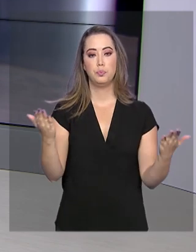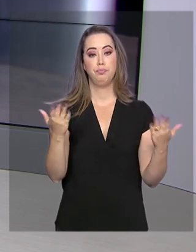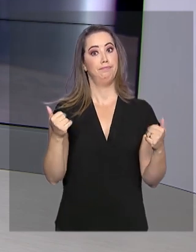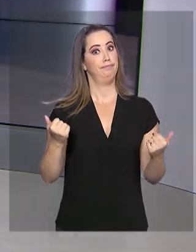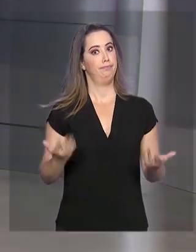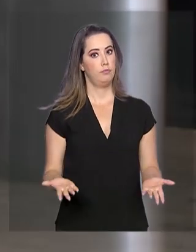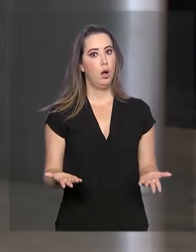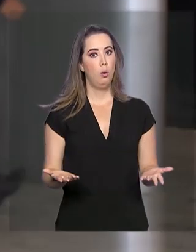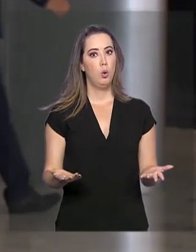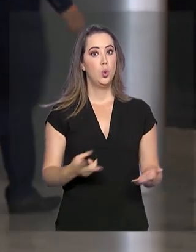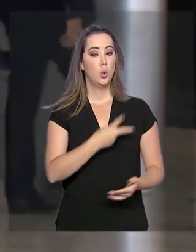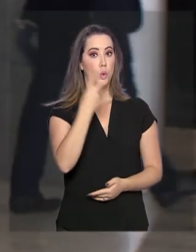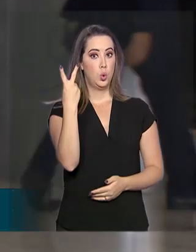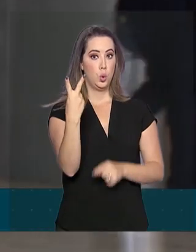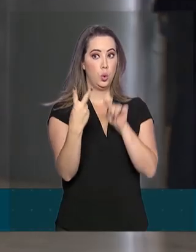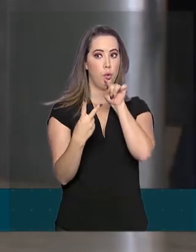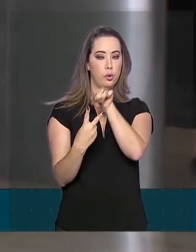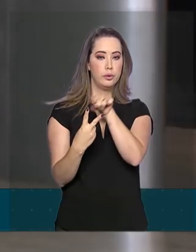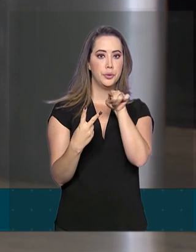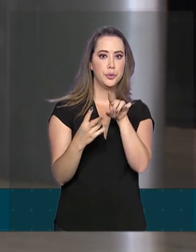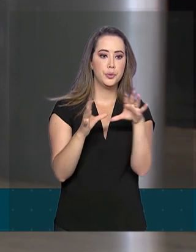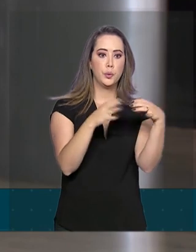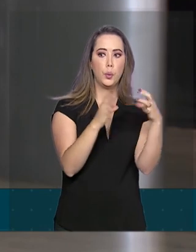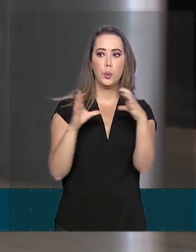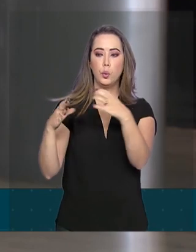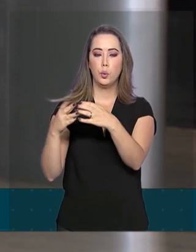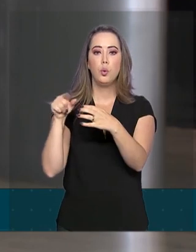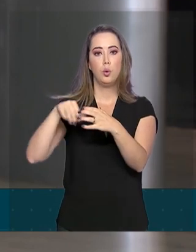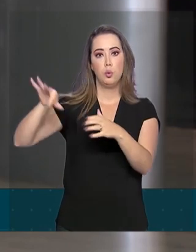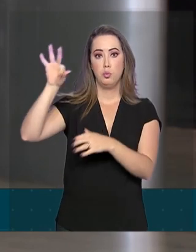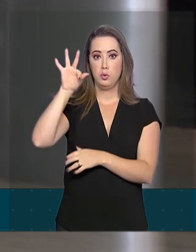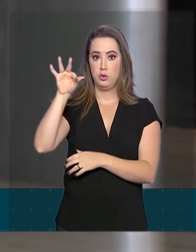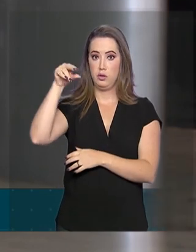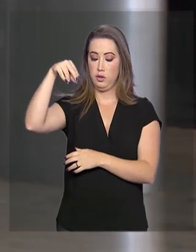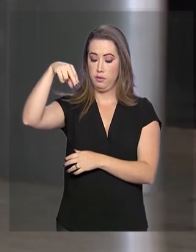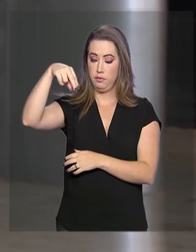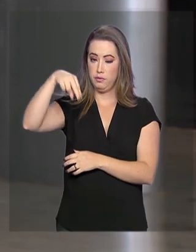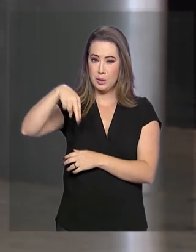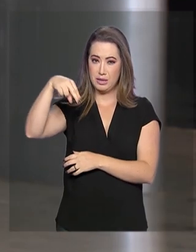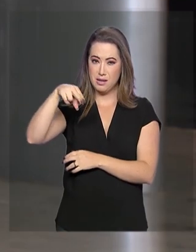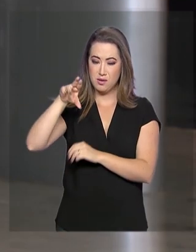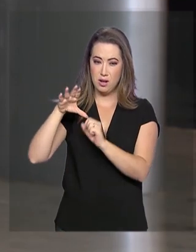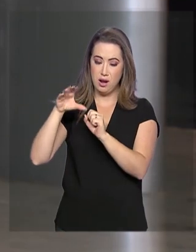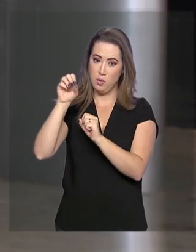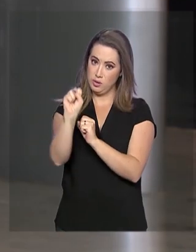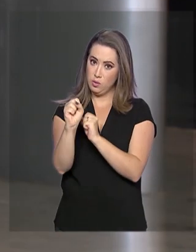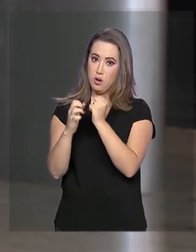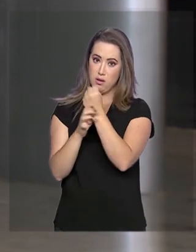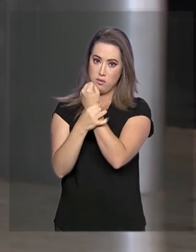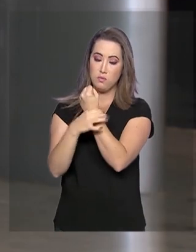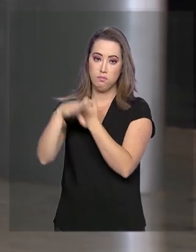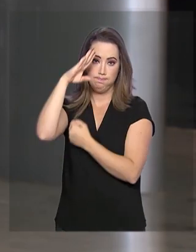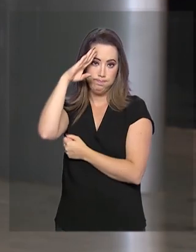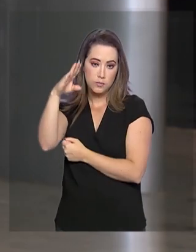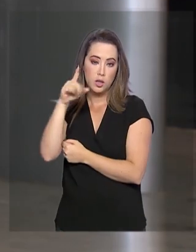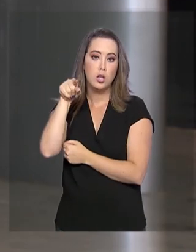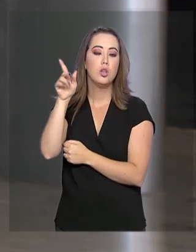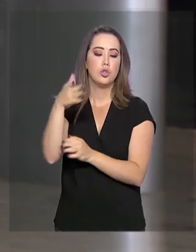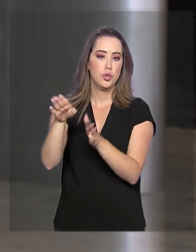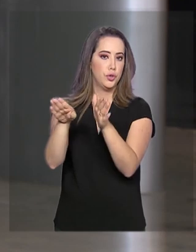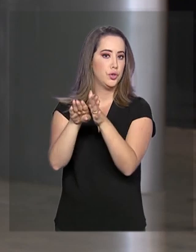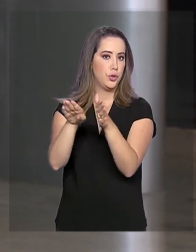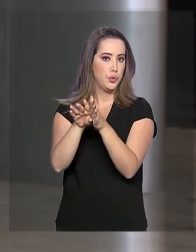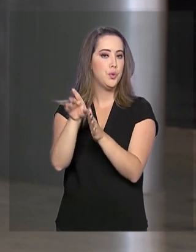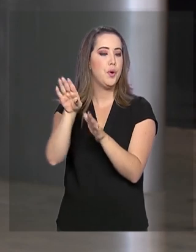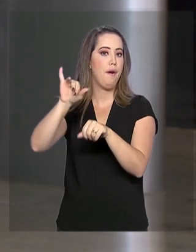todos. Pois é, duas tropas da Força Nacional de Segurança já foram enviadas para o Estado do Ceará. Uma delas já desembarcou em Fortaleza. A outra deve chegar